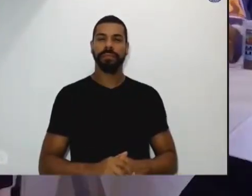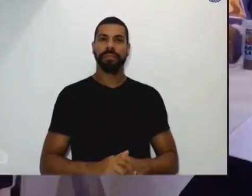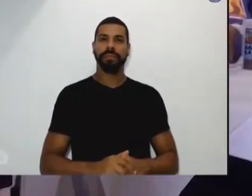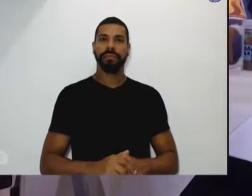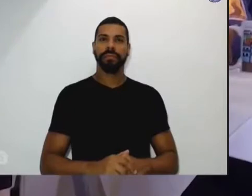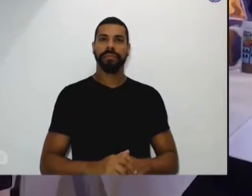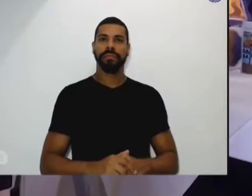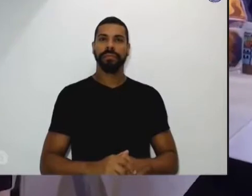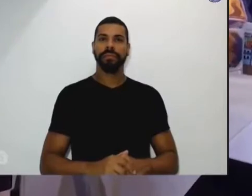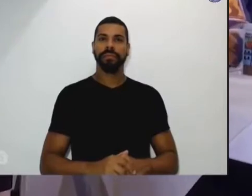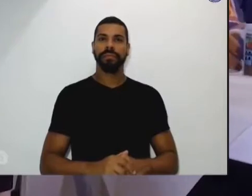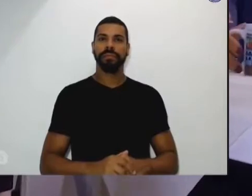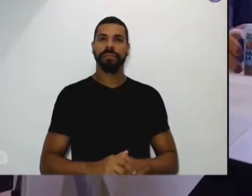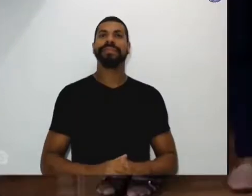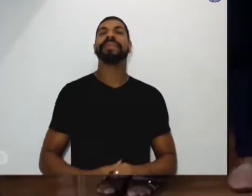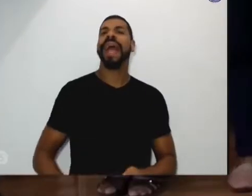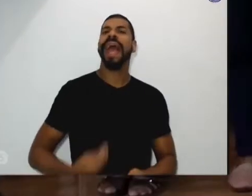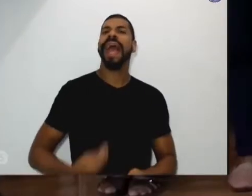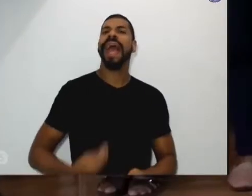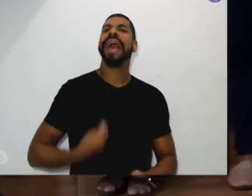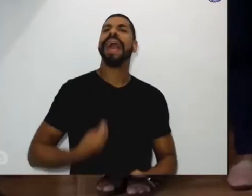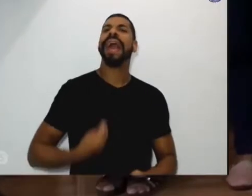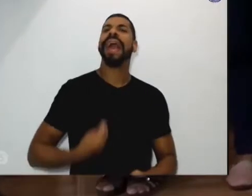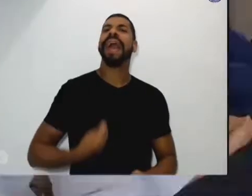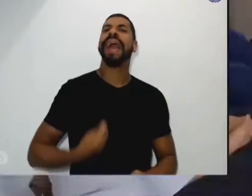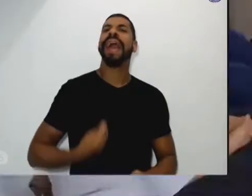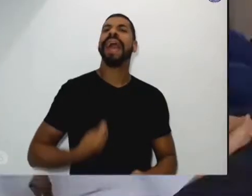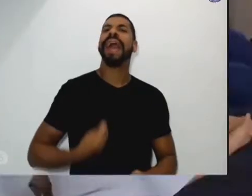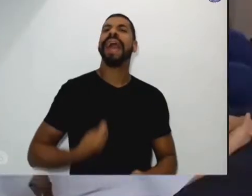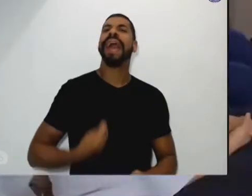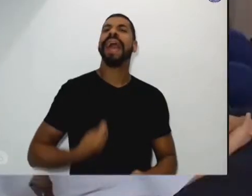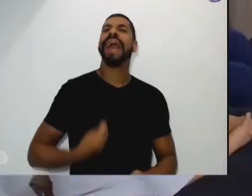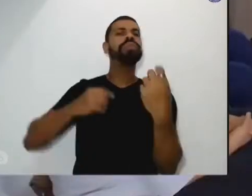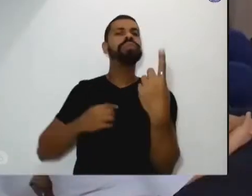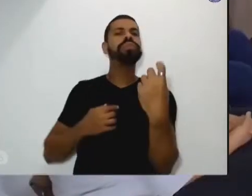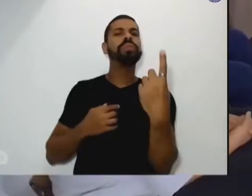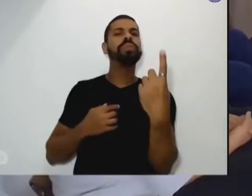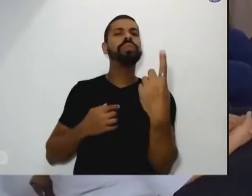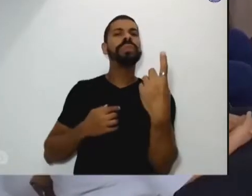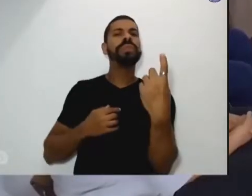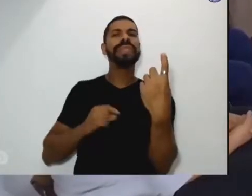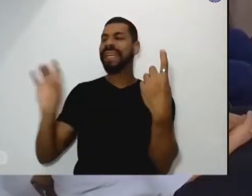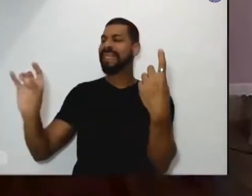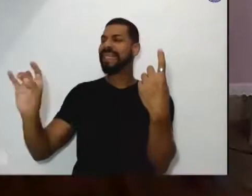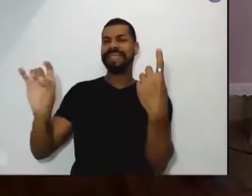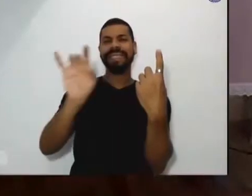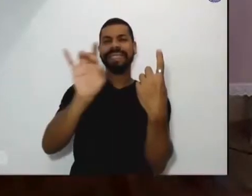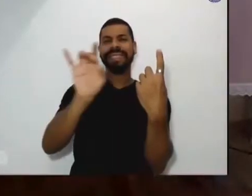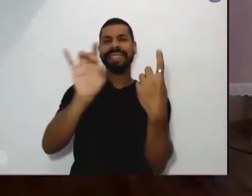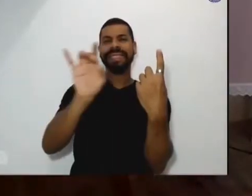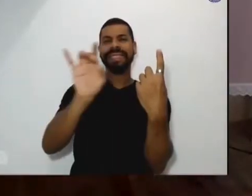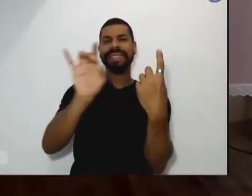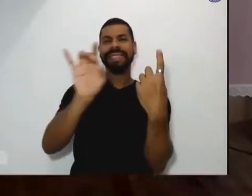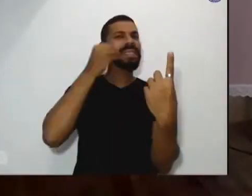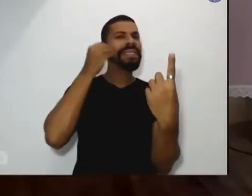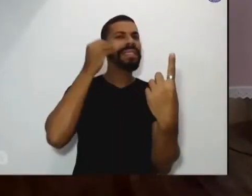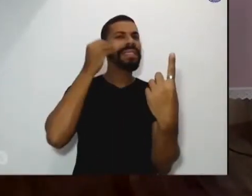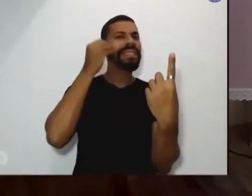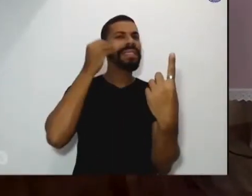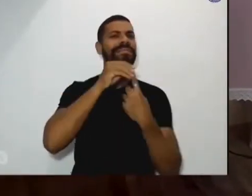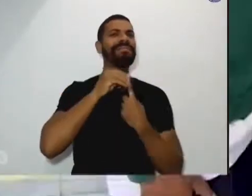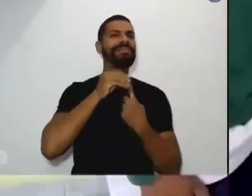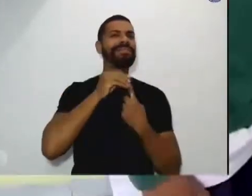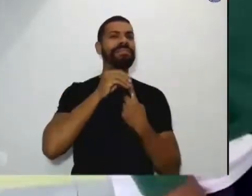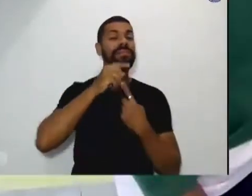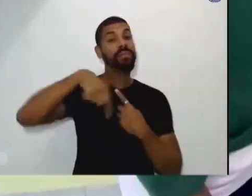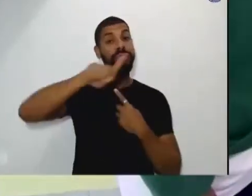A vida é um dom único e cada um de nós pode aprender da experiência e da sabedoria da geração que nos precedeu.